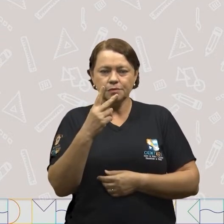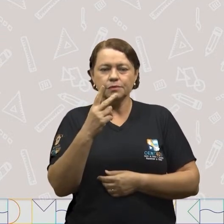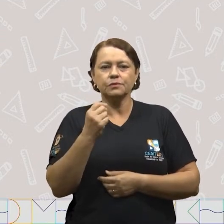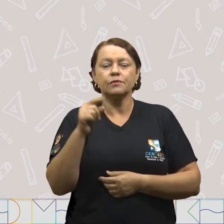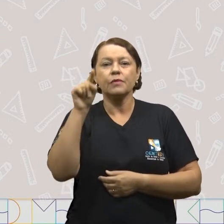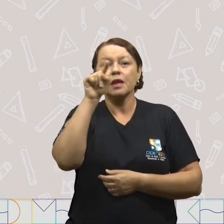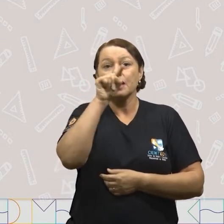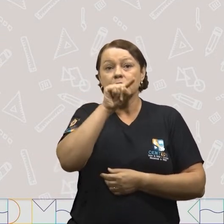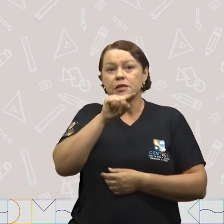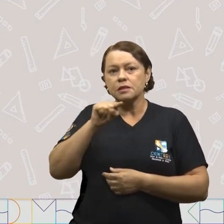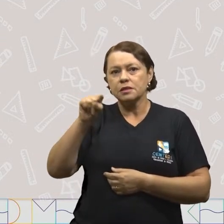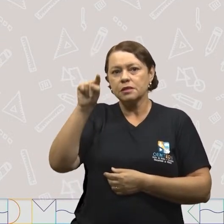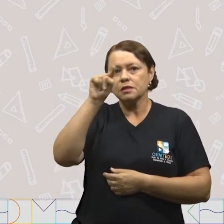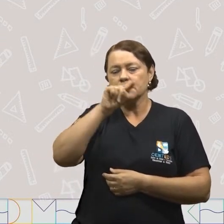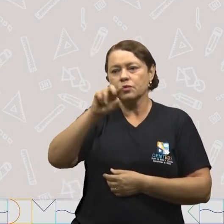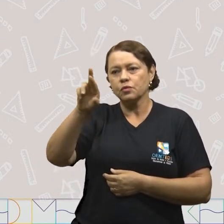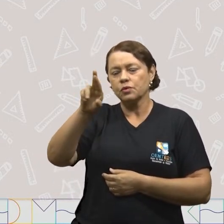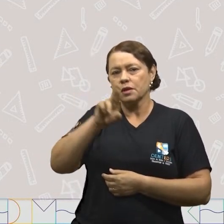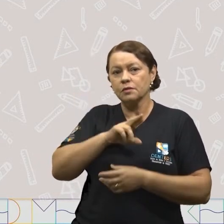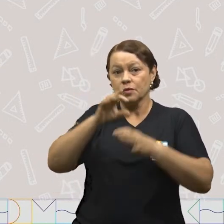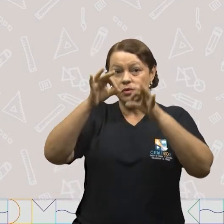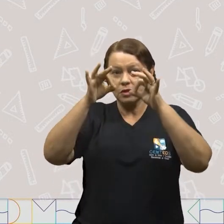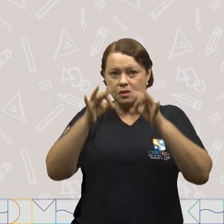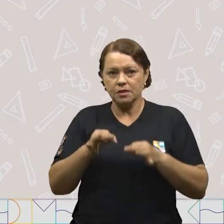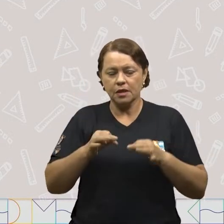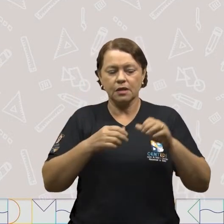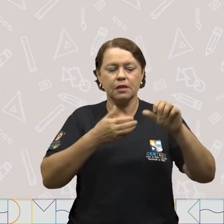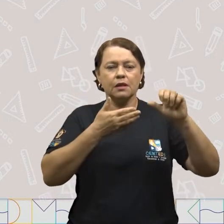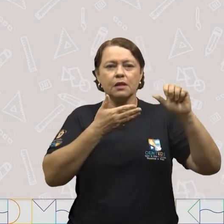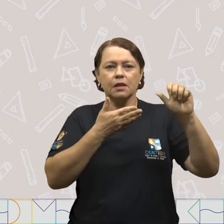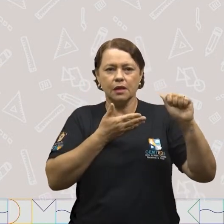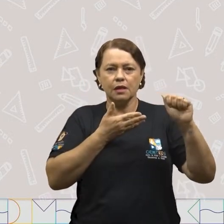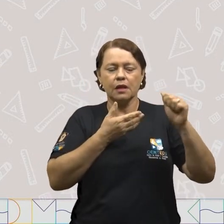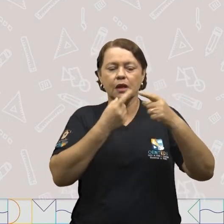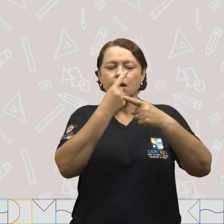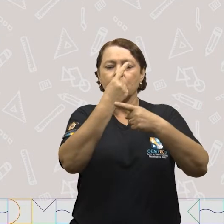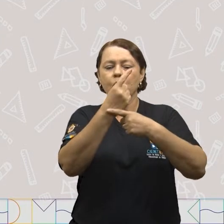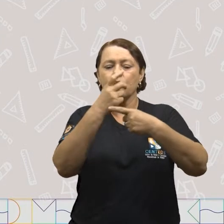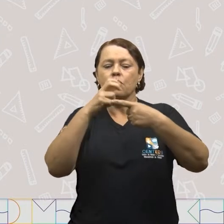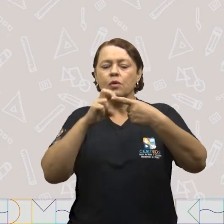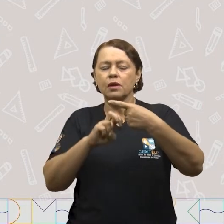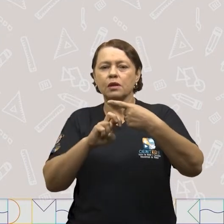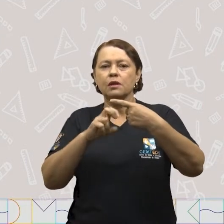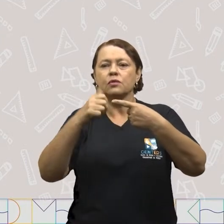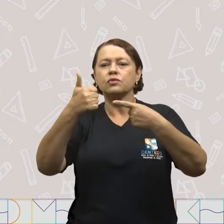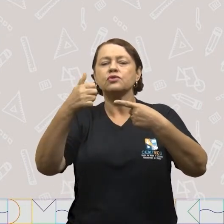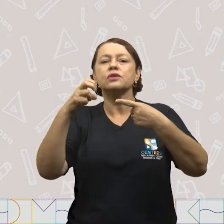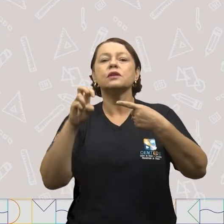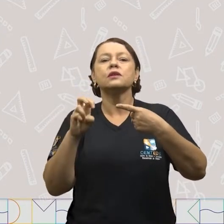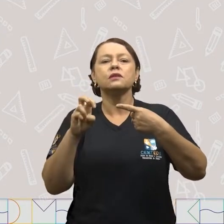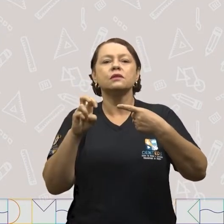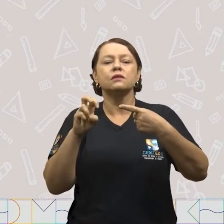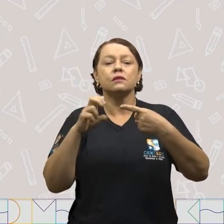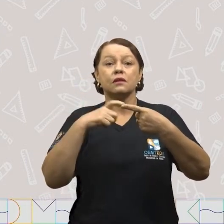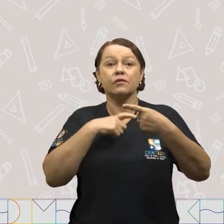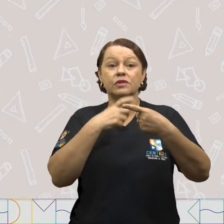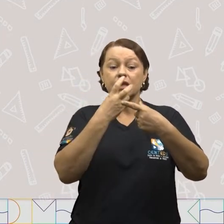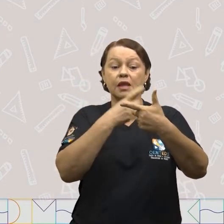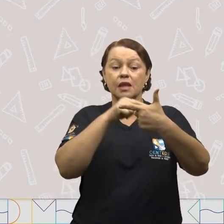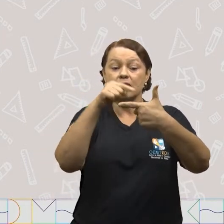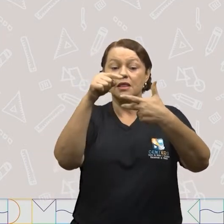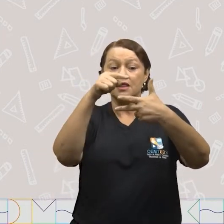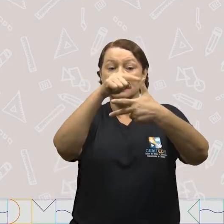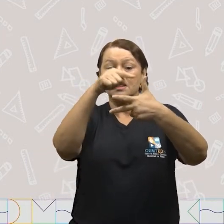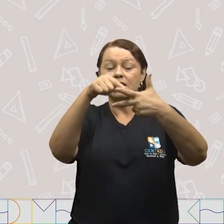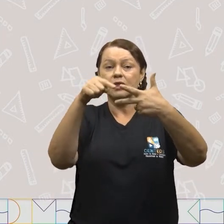Circule a resposta correta. Letra A. A quinta parte de quinze. Você tem aí três opções.